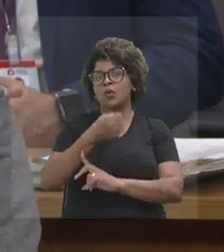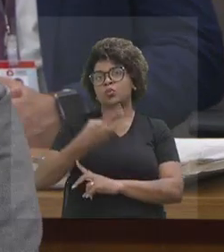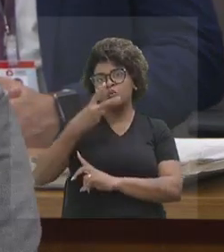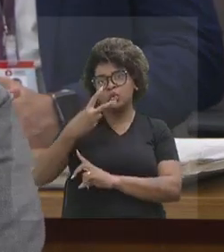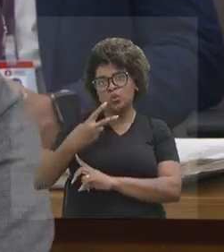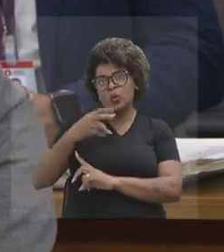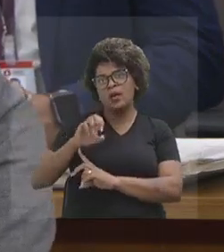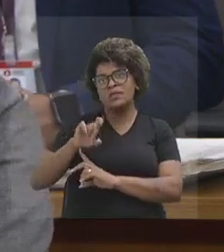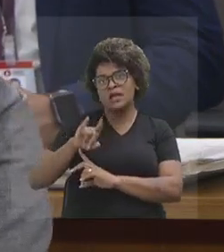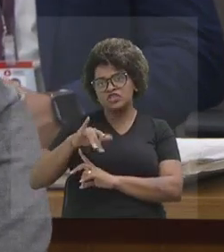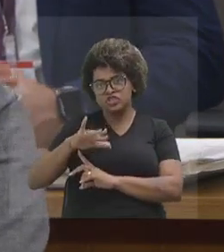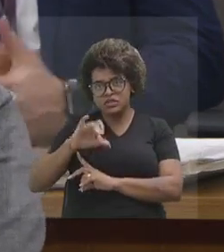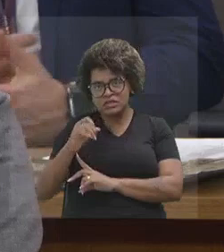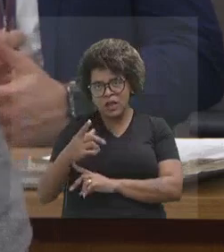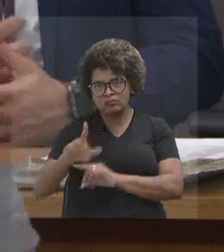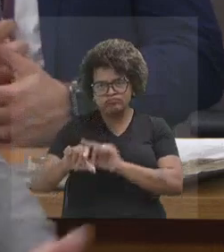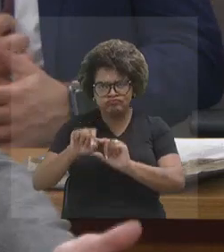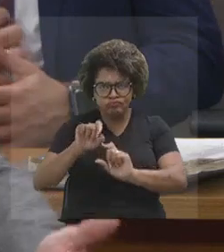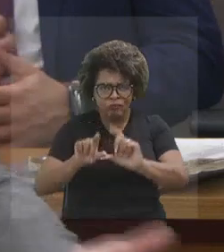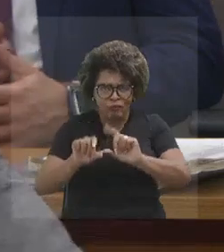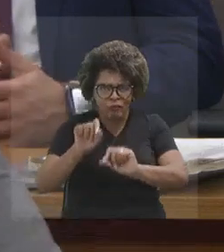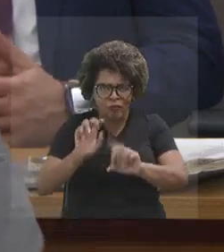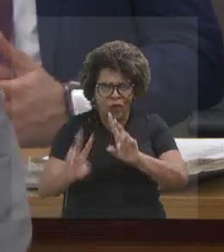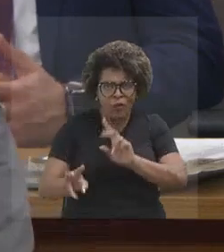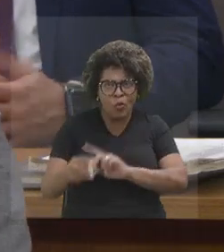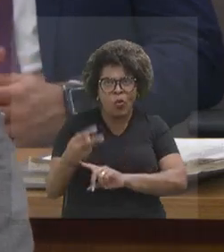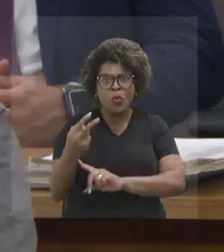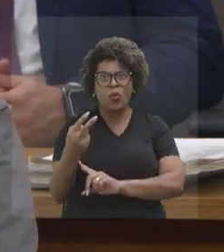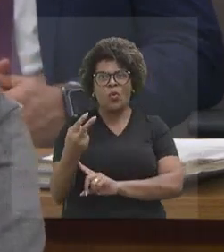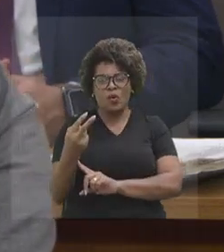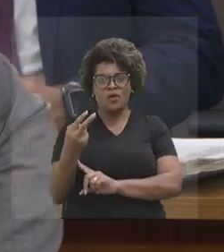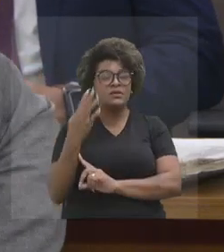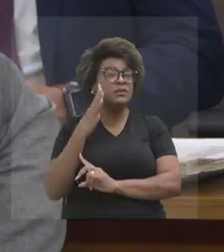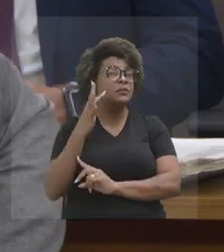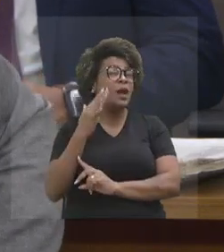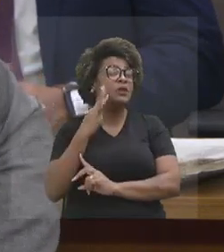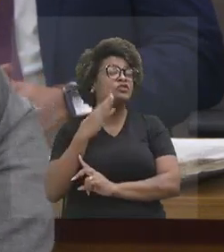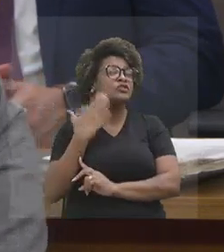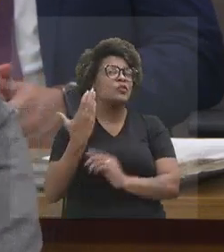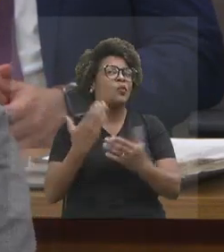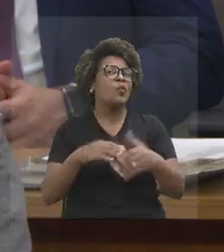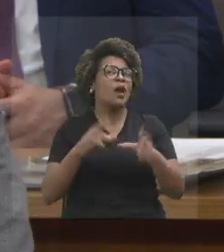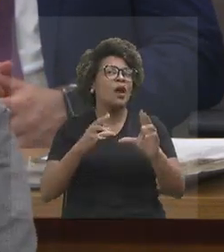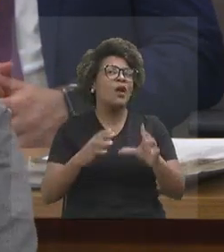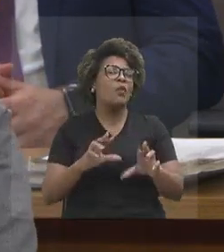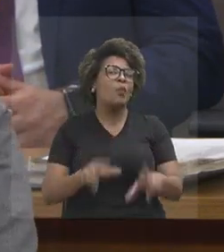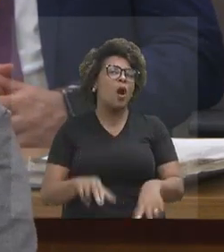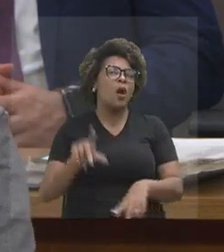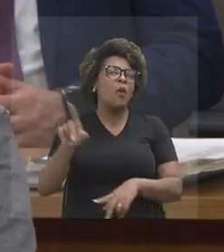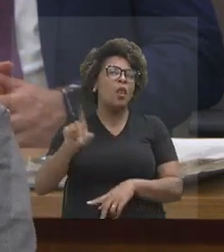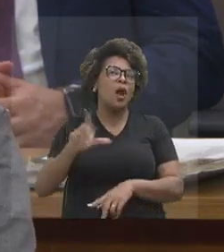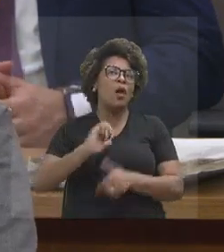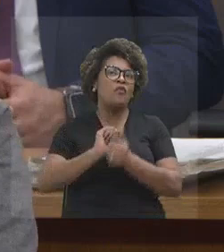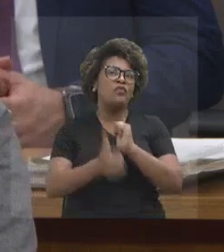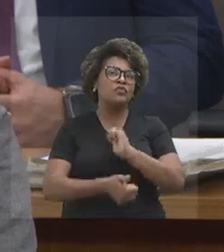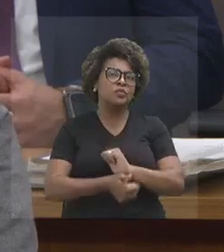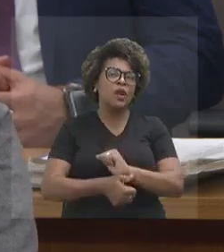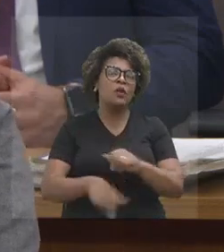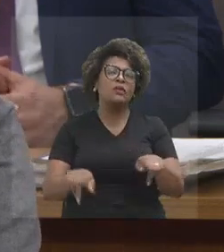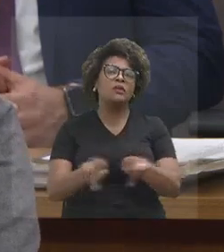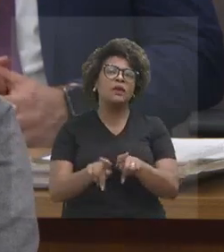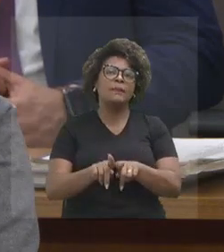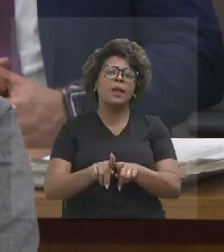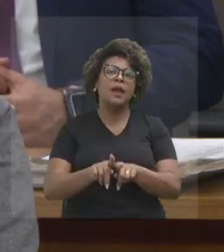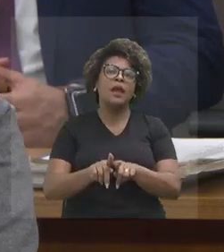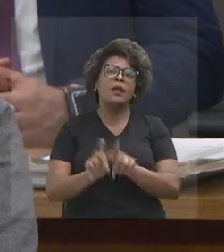programas da Rede Minas para passar lá em Uberlândia. Imagina uma praça como Uberlândia. O futebol proporcionou agora, recentemente, a gente fazer, pela